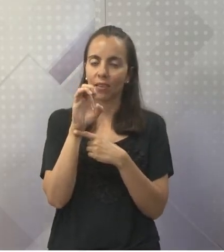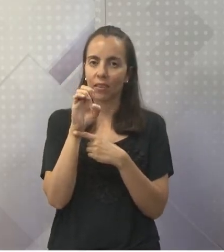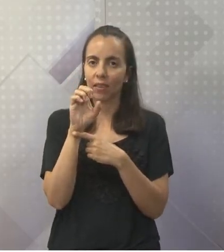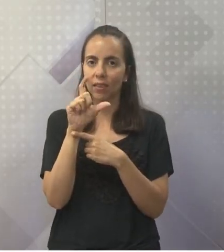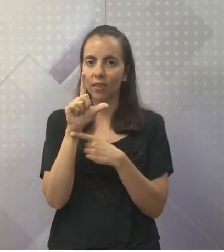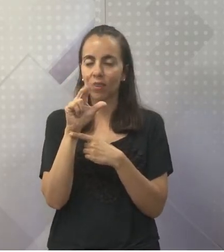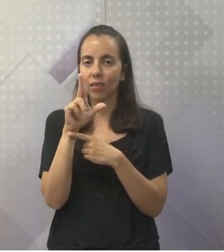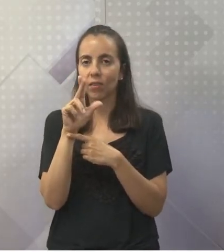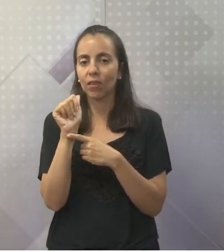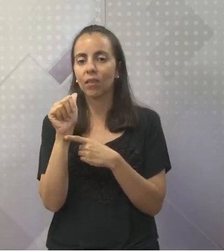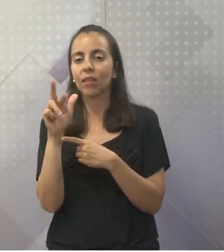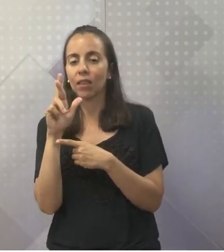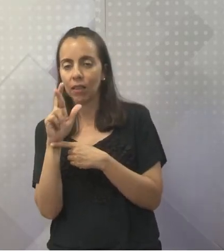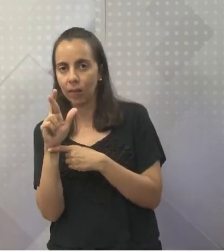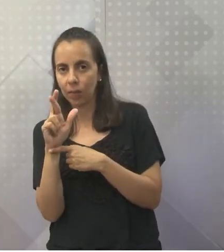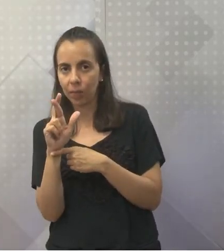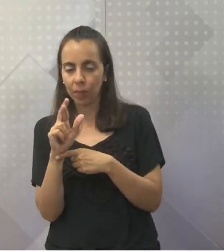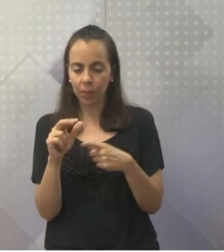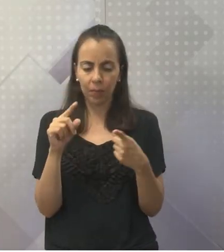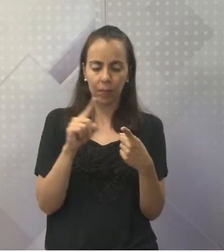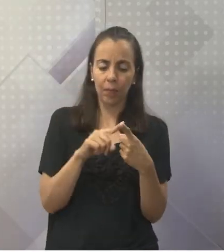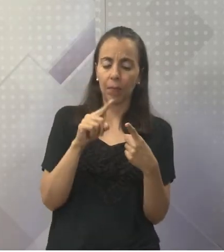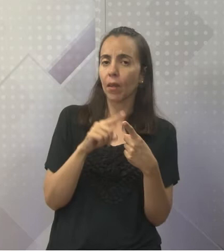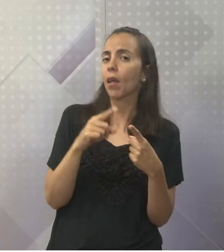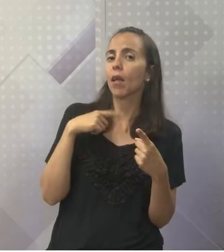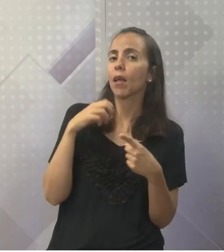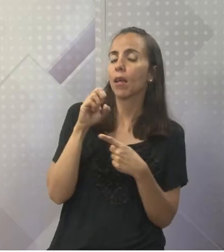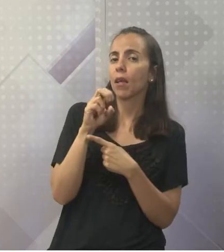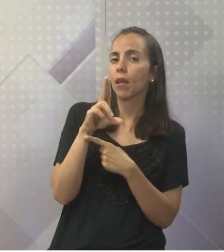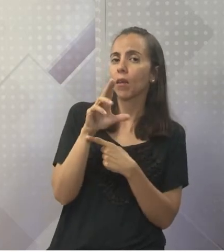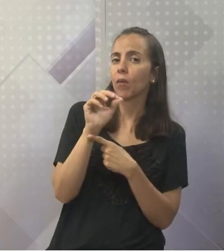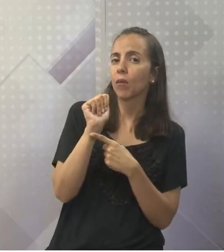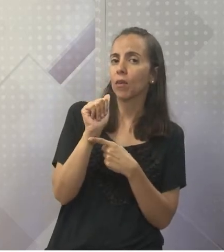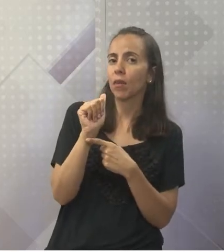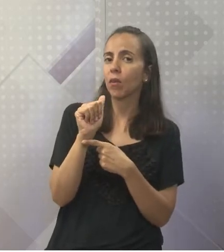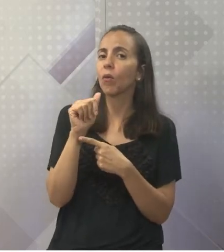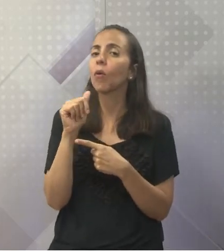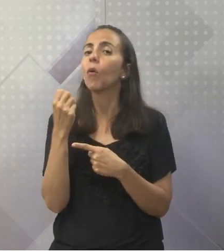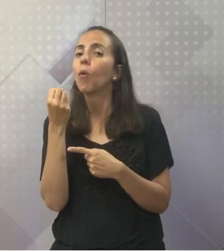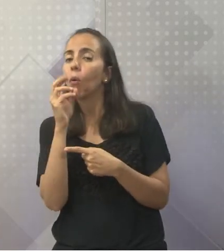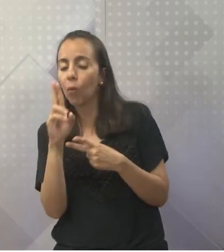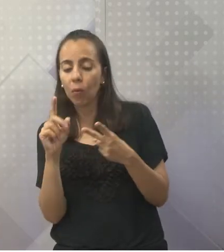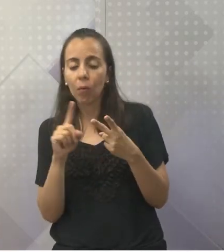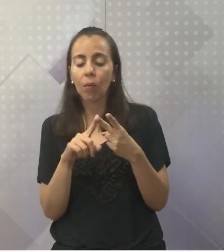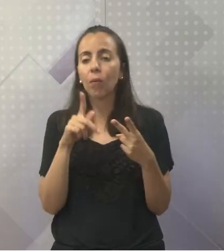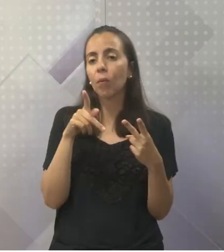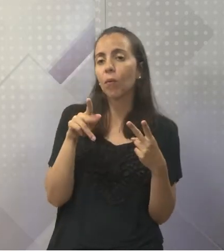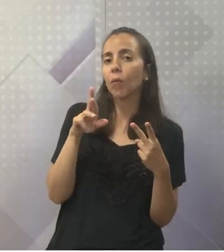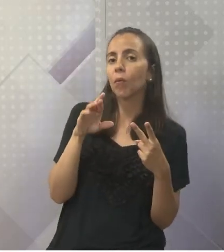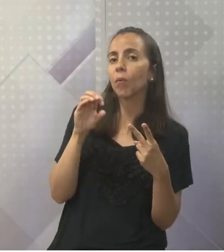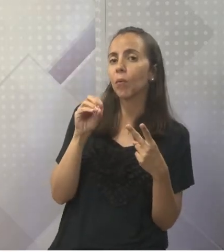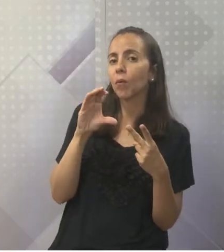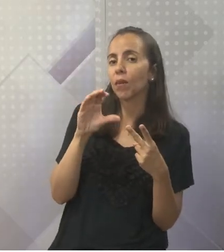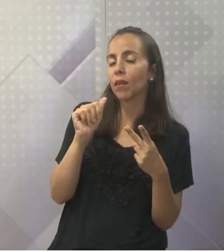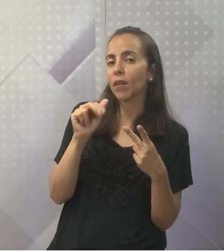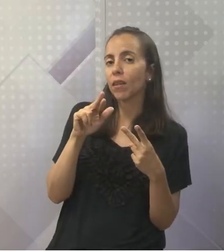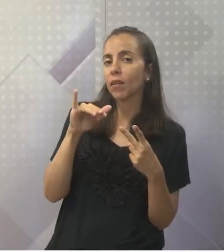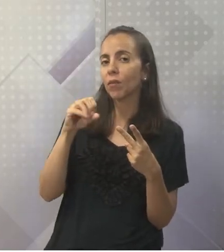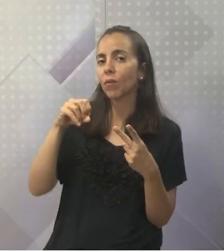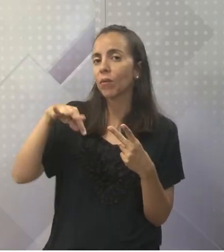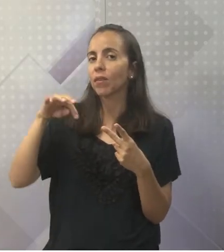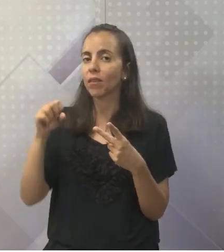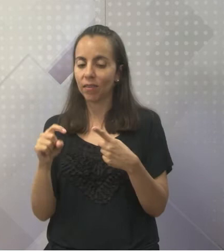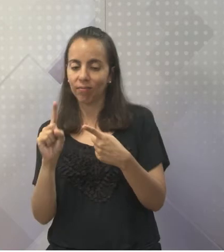eucarionte ou procarionte? Tem núcleo definido ou não tem? Lembra? Protozoários são eucariontes.